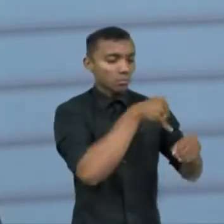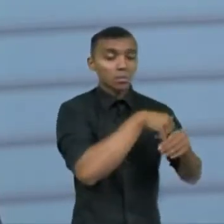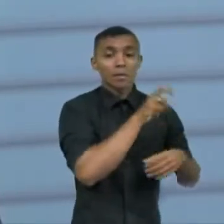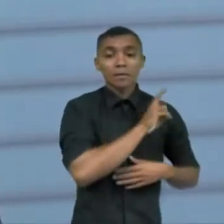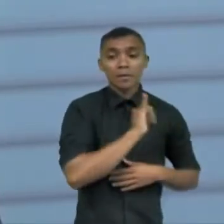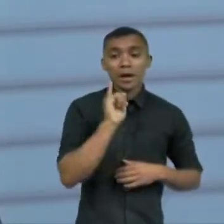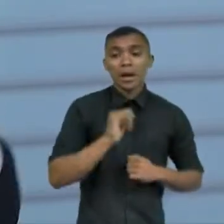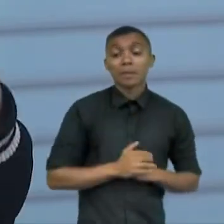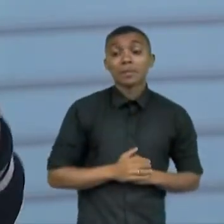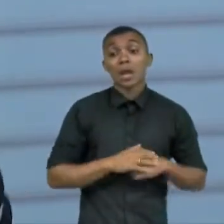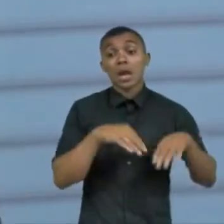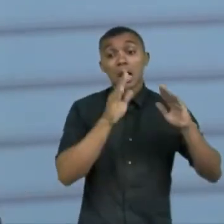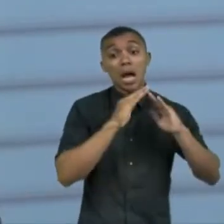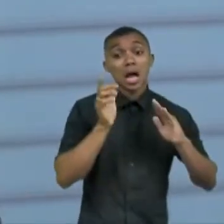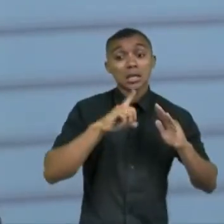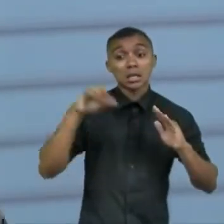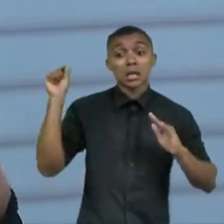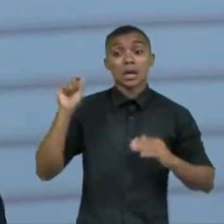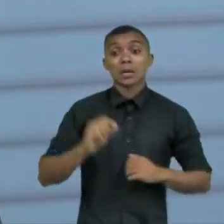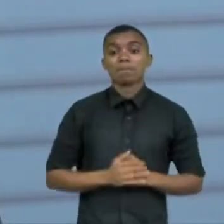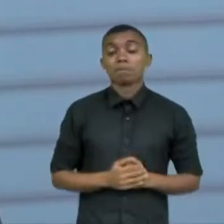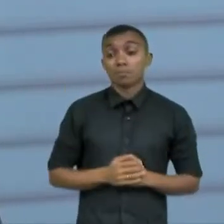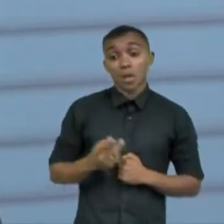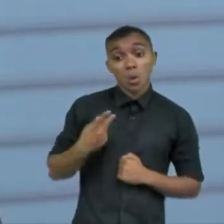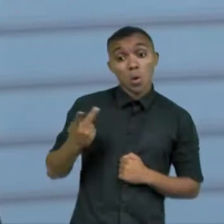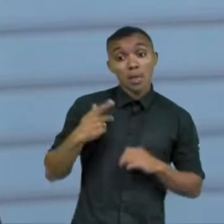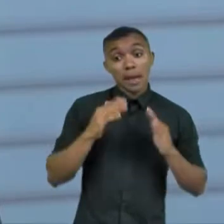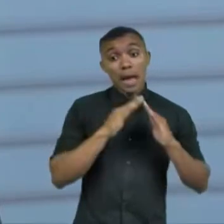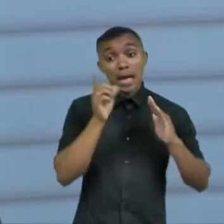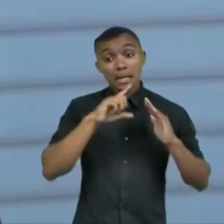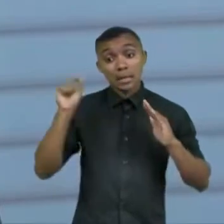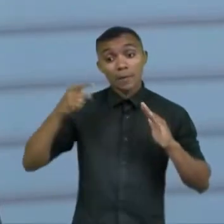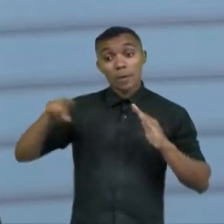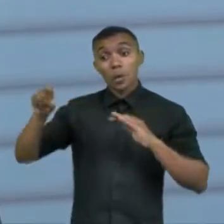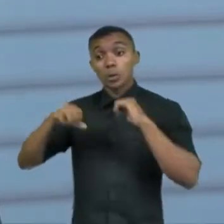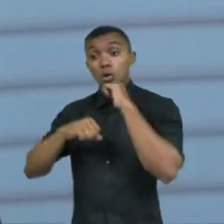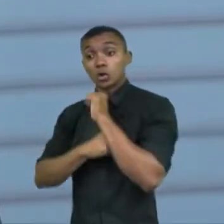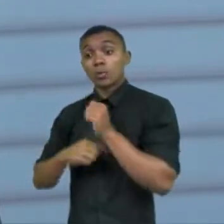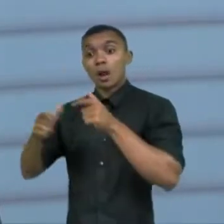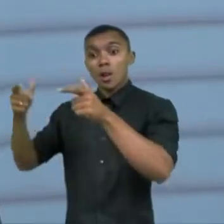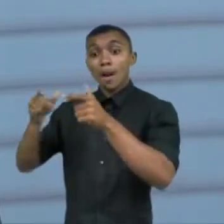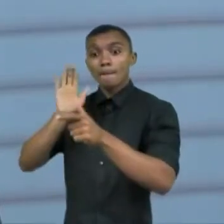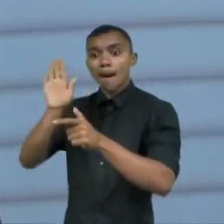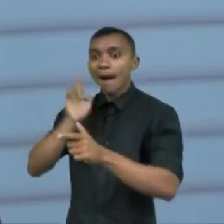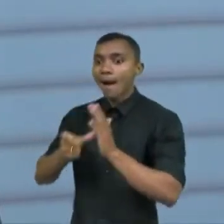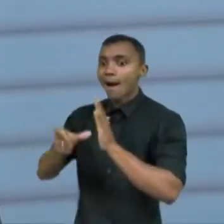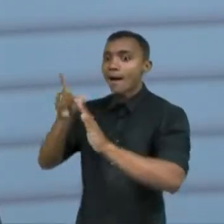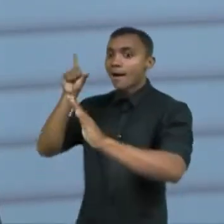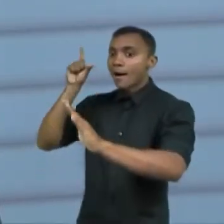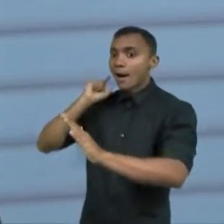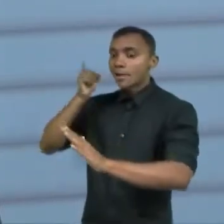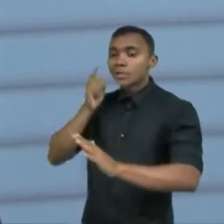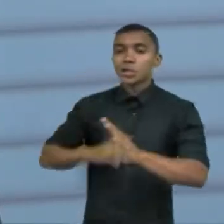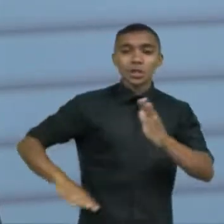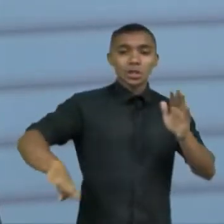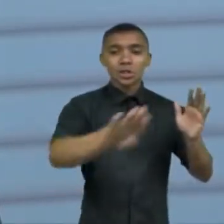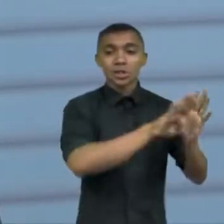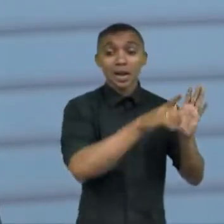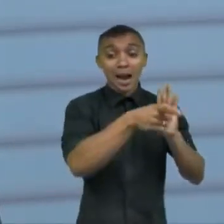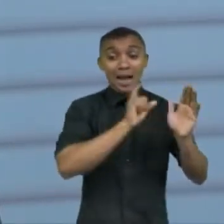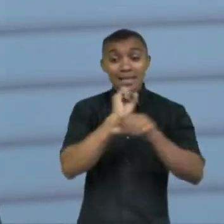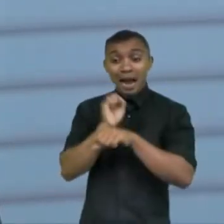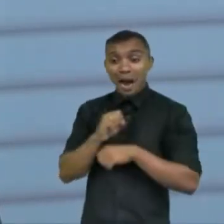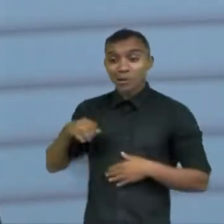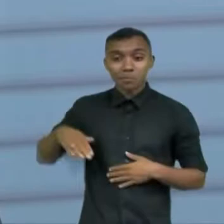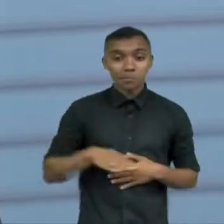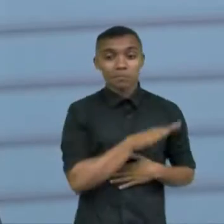explicar para ela vou sair de casa vou até o shopping tal mas antes de chegar lá nós vamos parar num